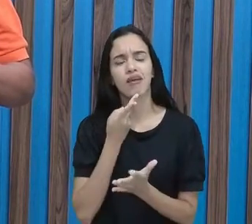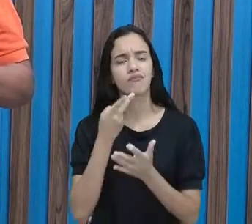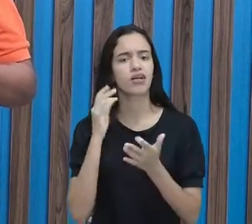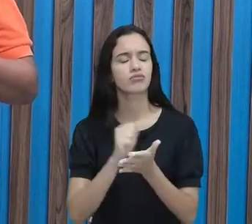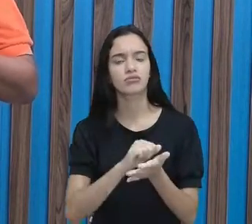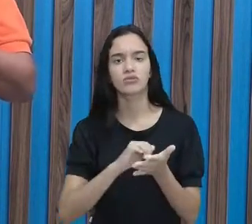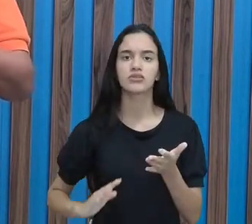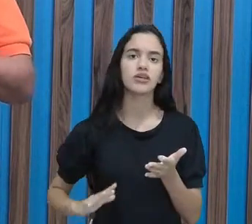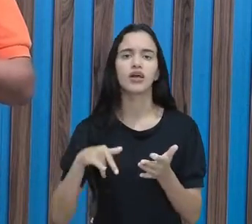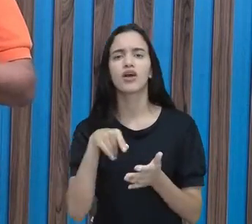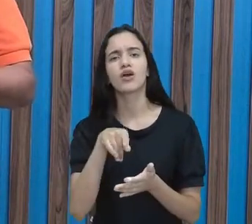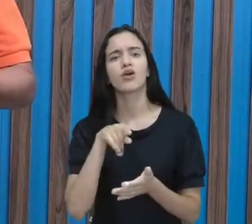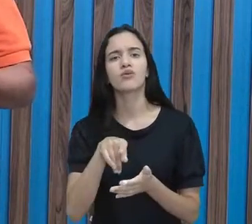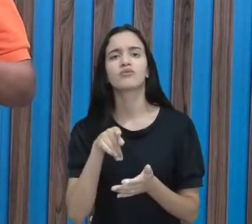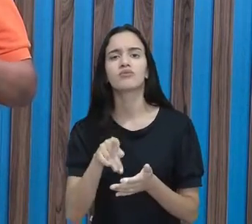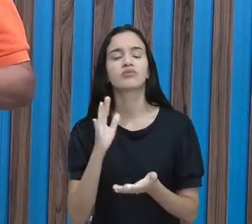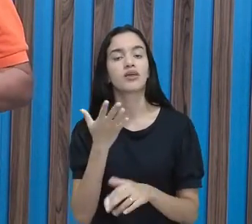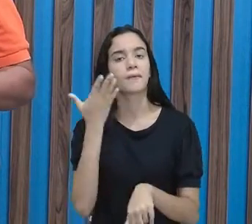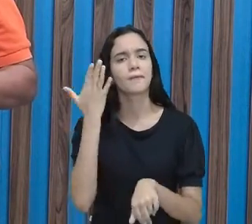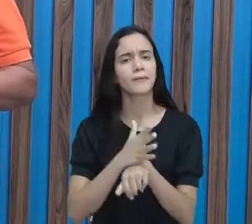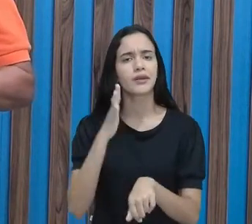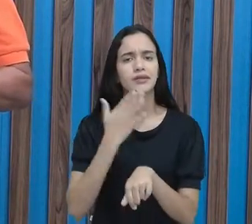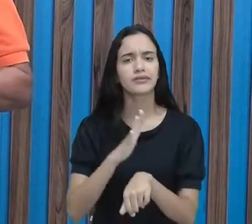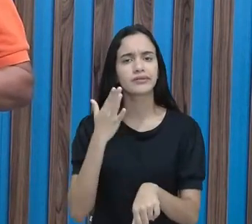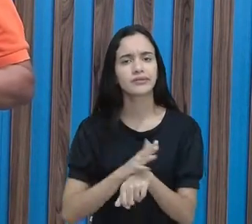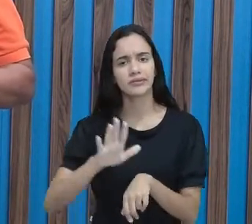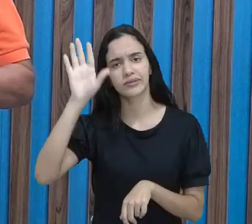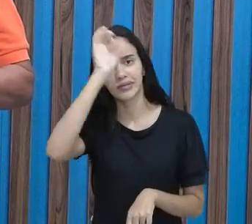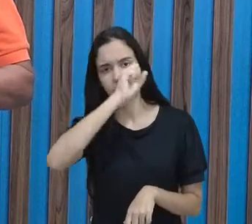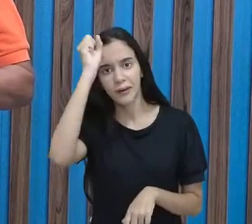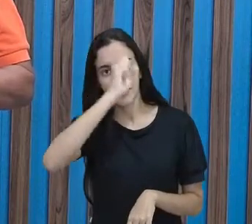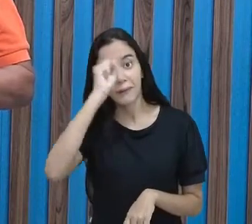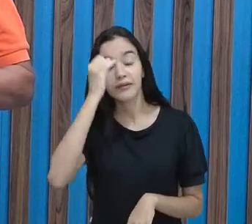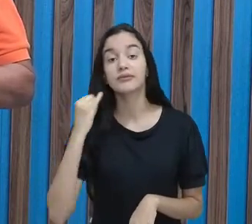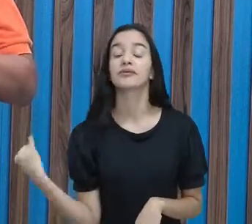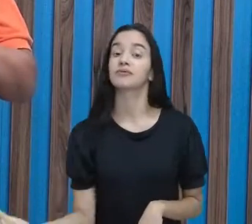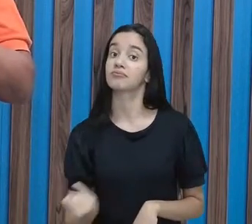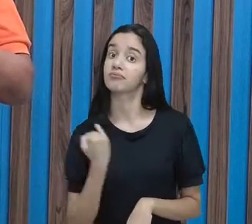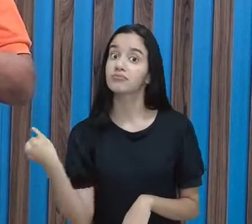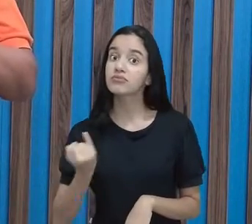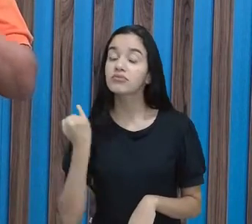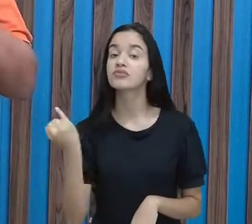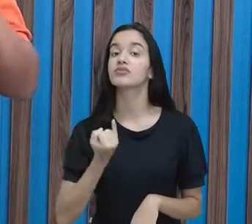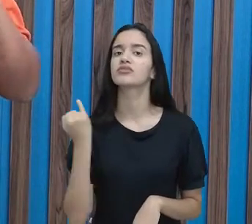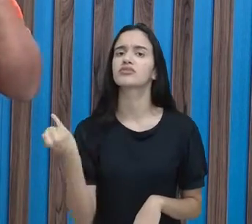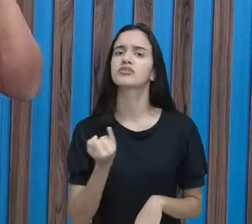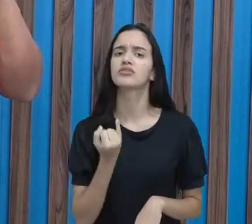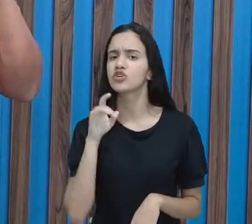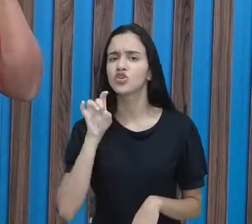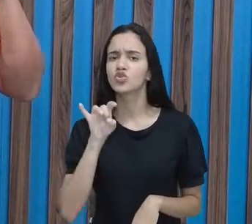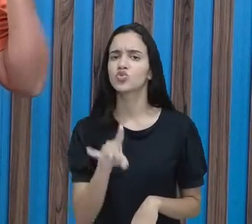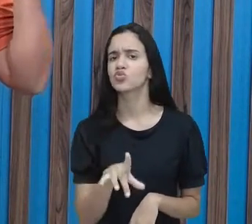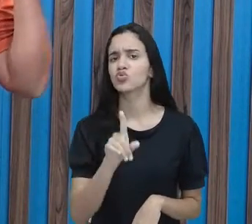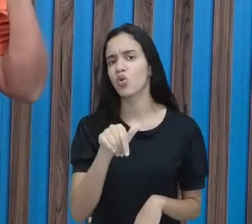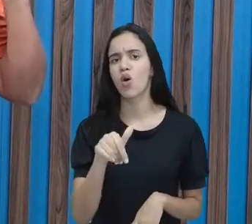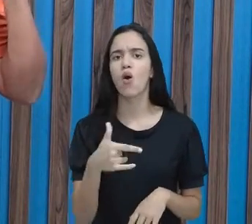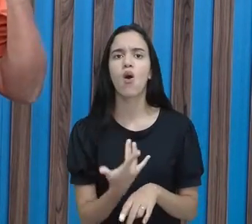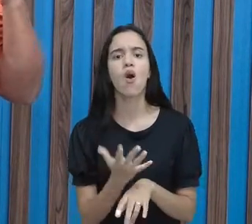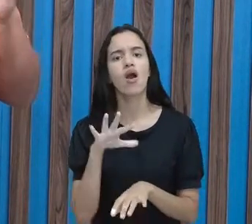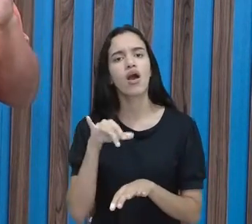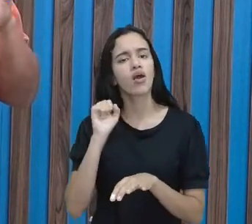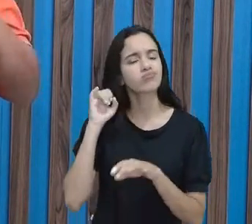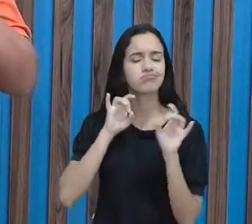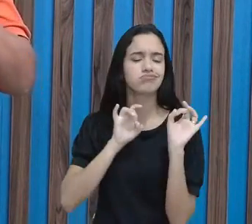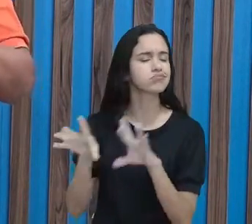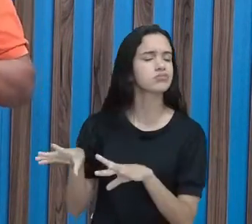nossa atividade, você pratica aquilo que aprende. É importante, viu? Praticar. Não ficar somente no ouvir